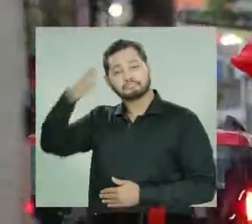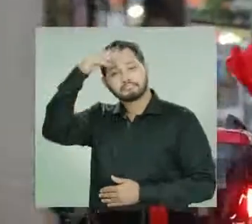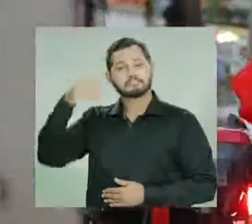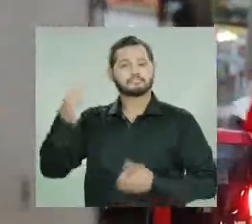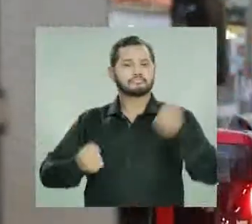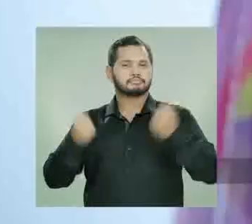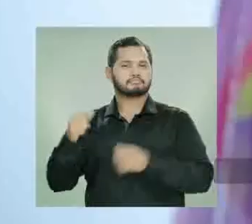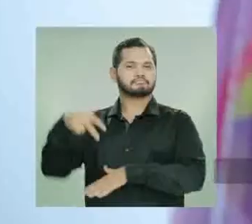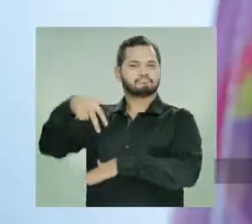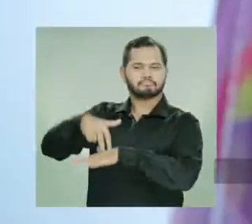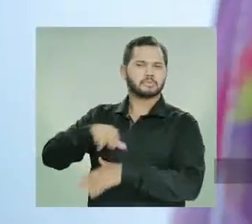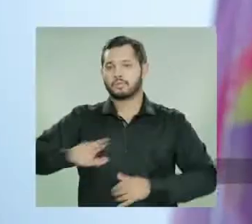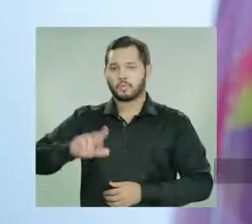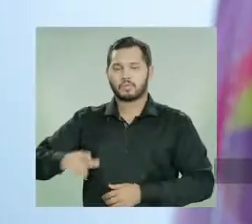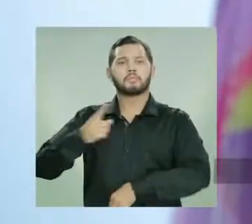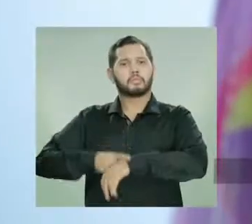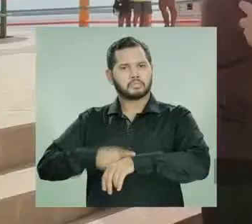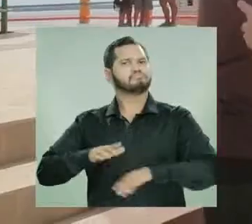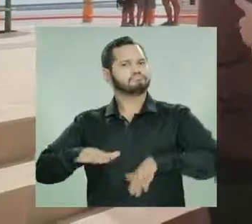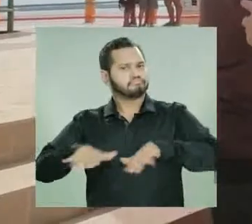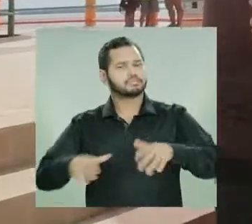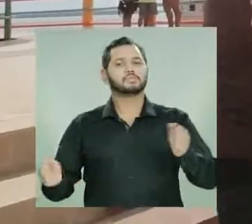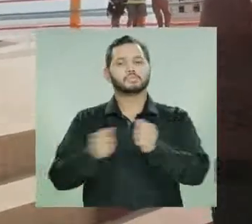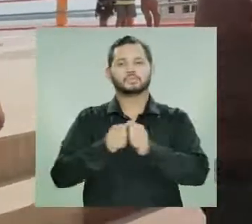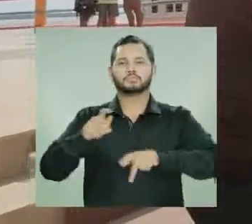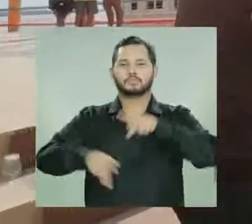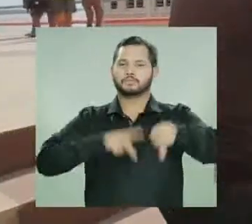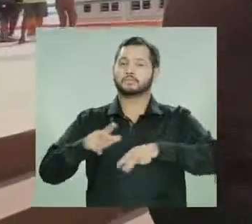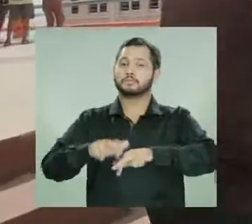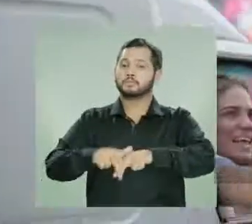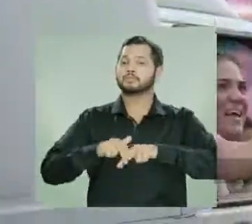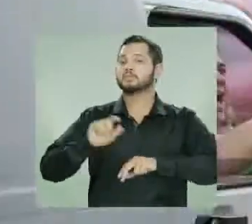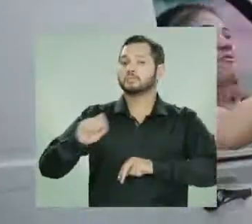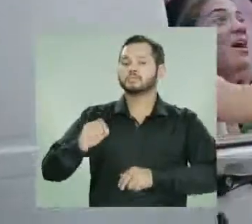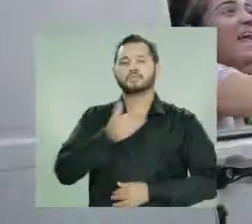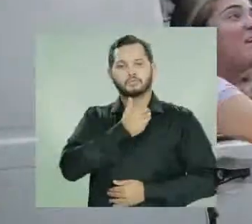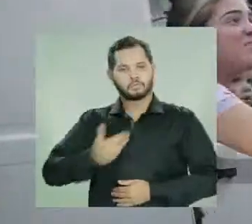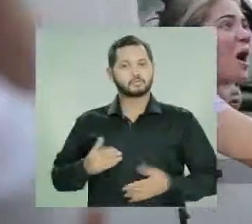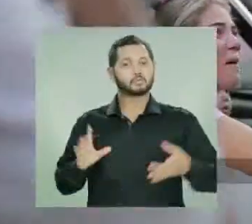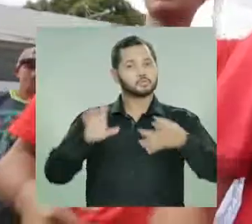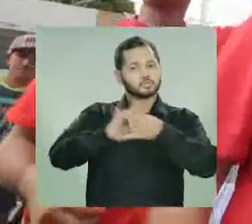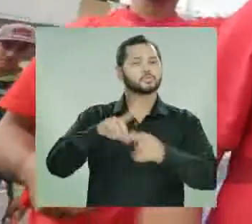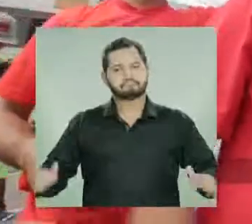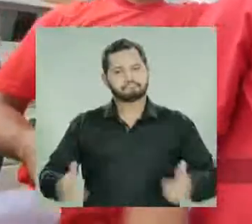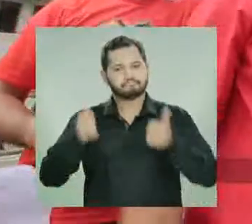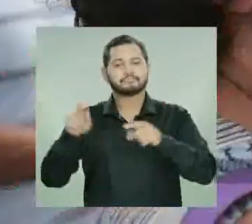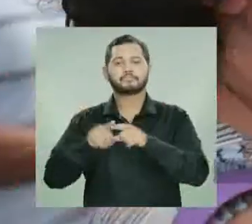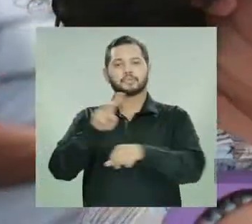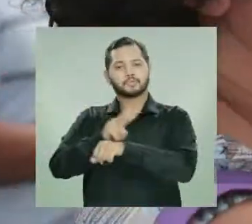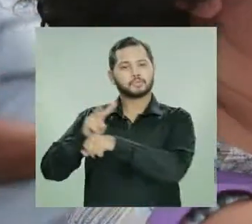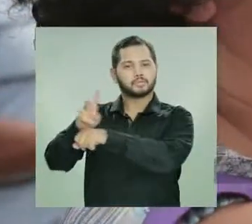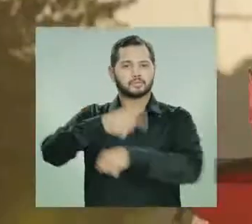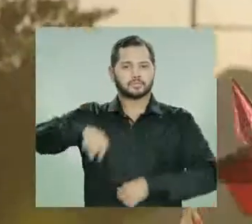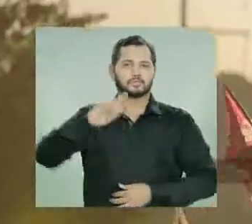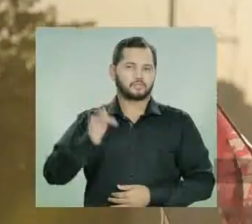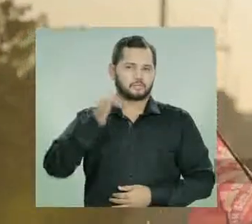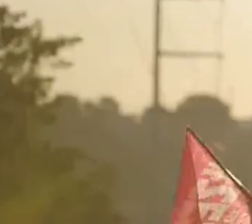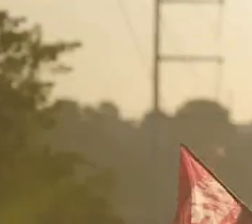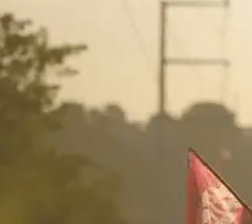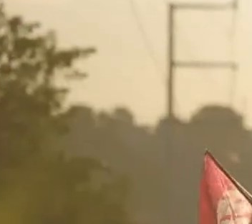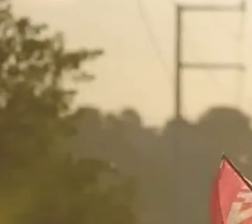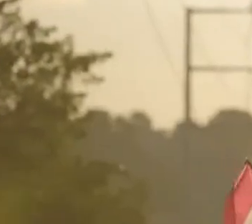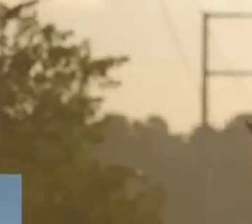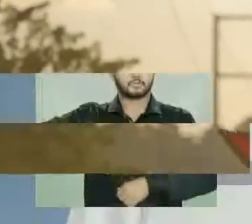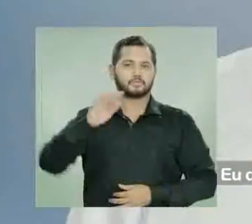José Ricardo é o cara da Kombi. Ele está sempre na rua, junto com o povo. Por isso, vai governar com a gente e cuidar do nosso futuro.